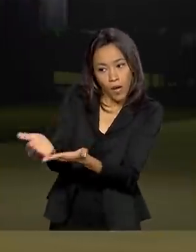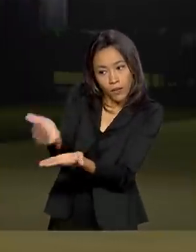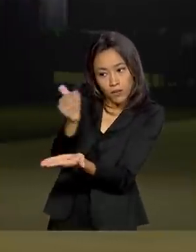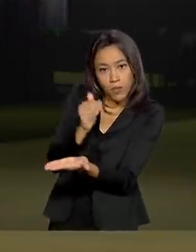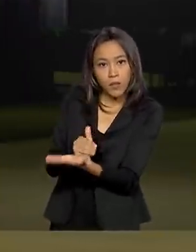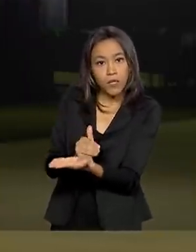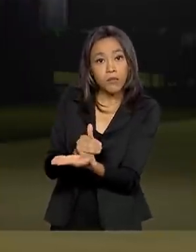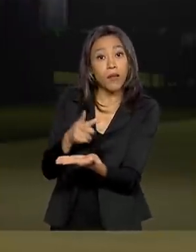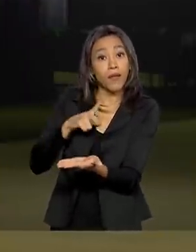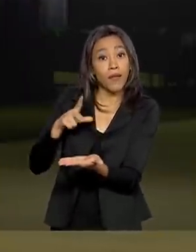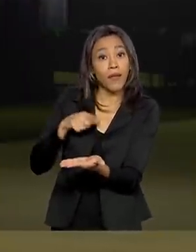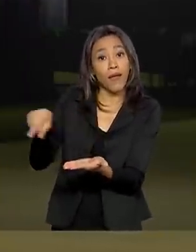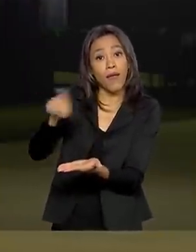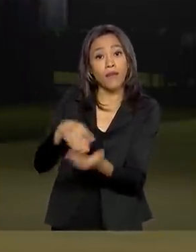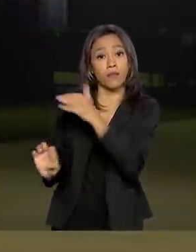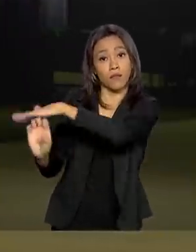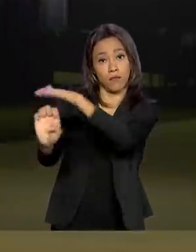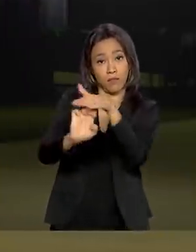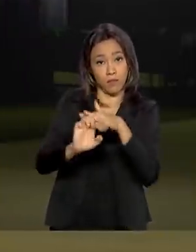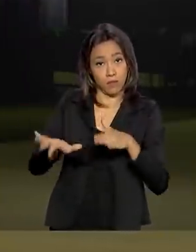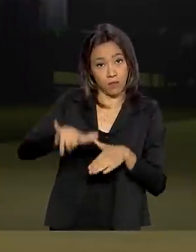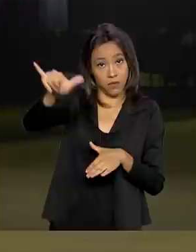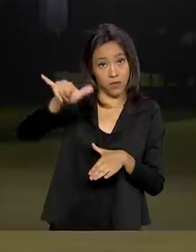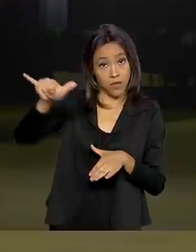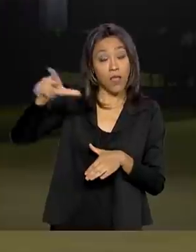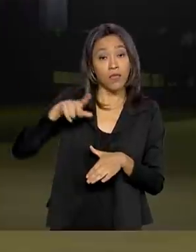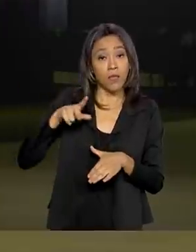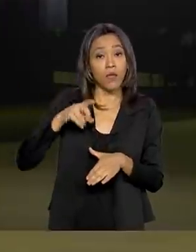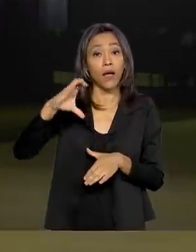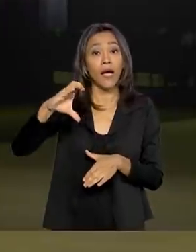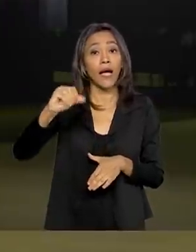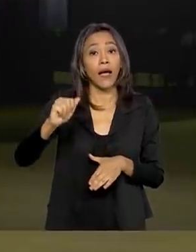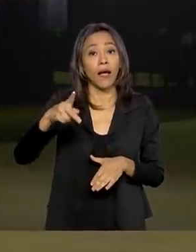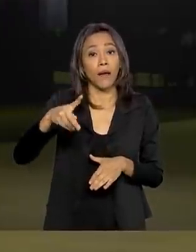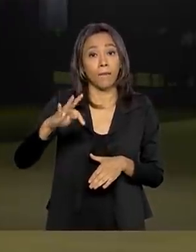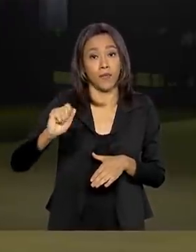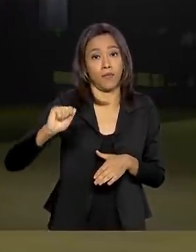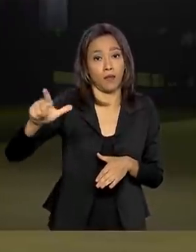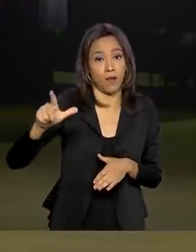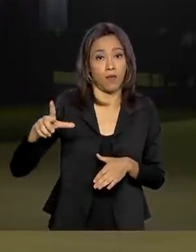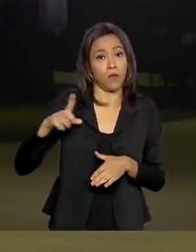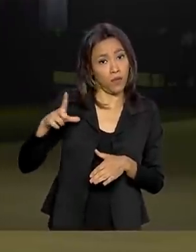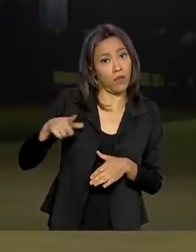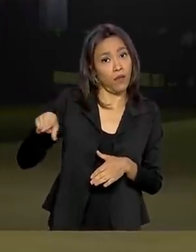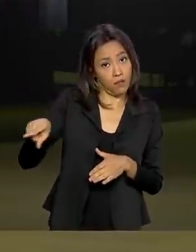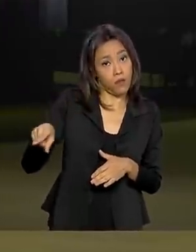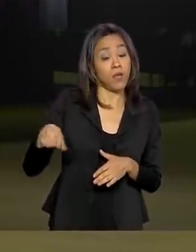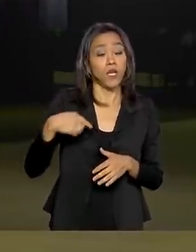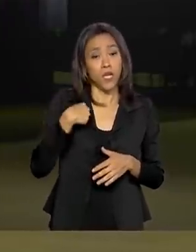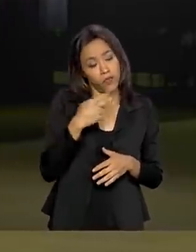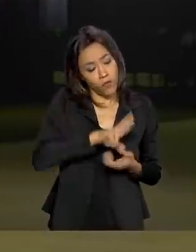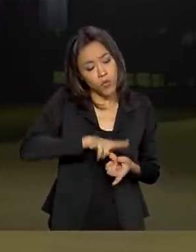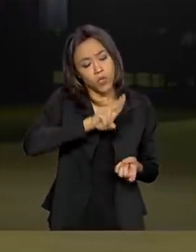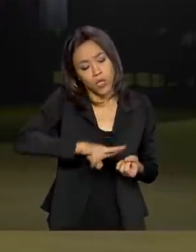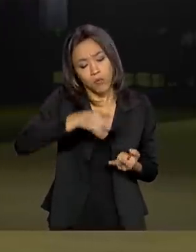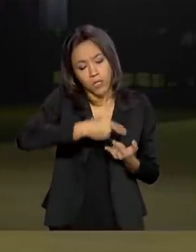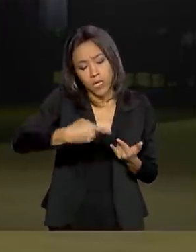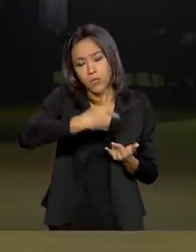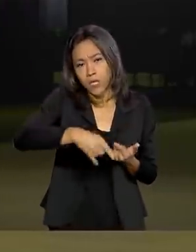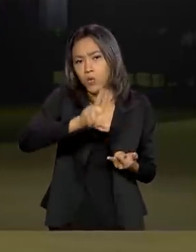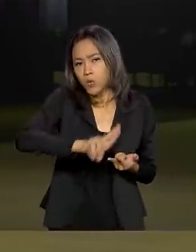para dar capital de giro, a gente garante um percentual de desconto e, à medida que a gente for consumindo as passagens, a vai